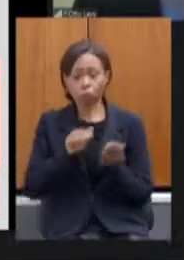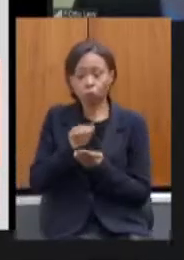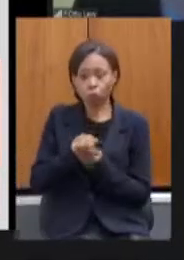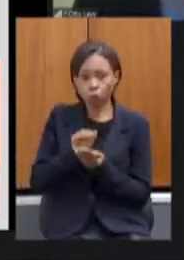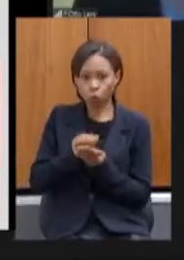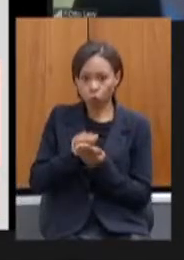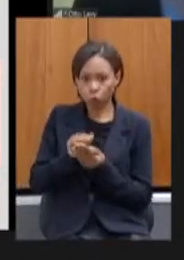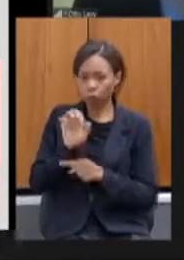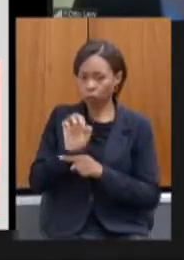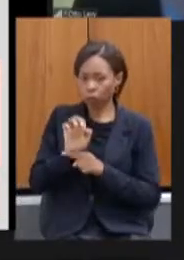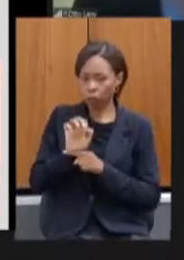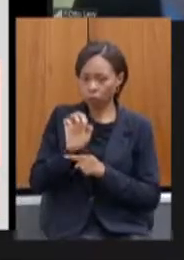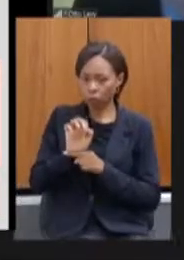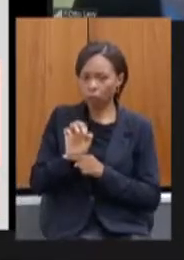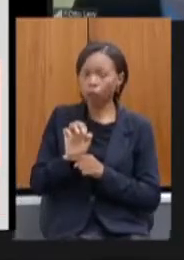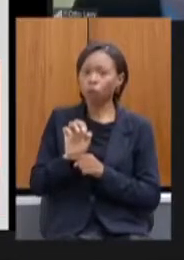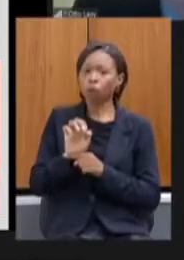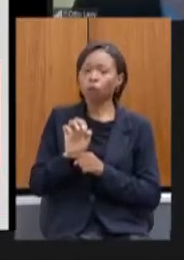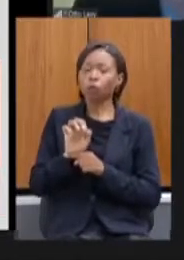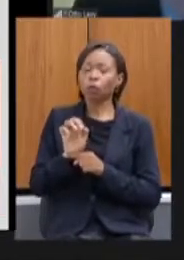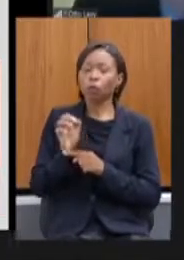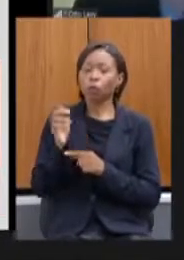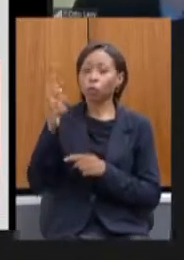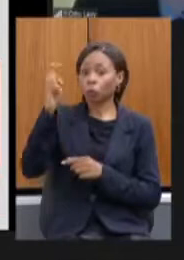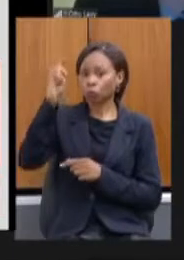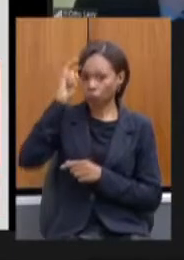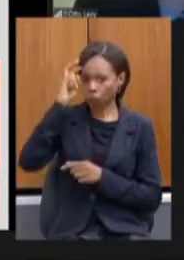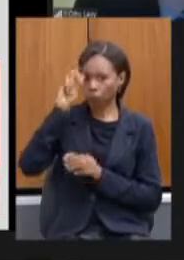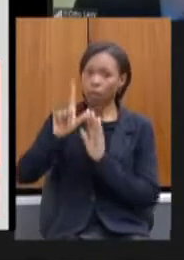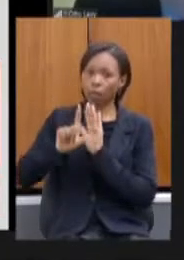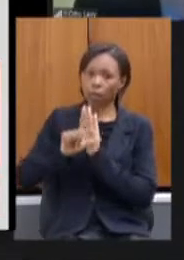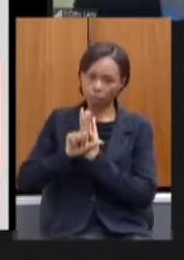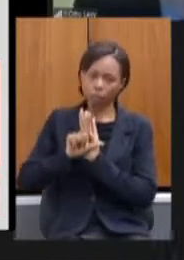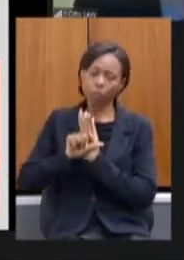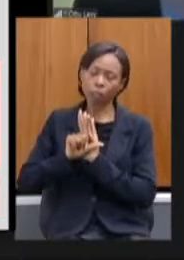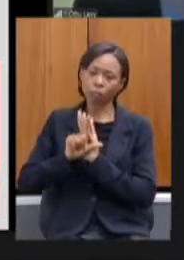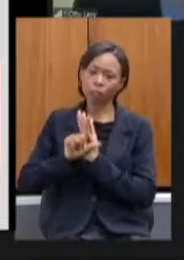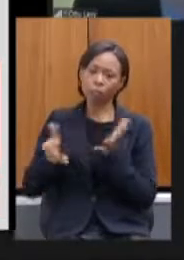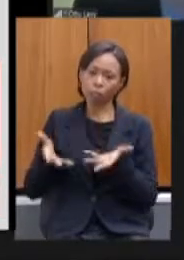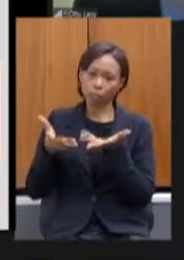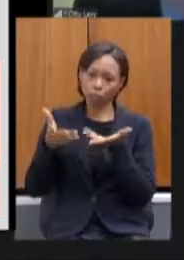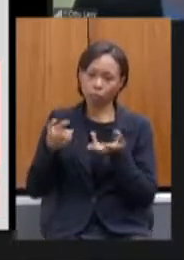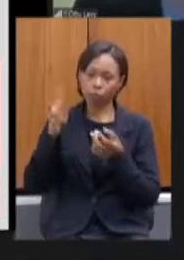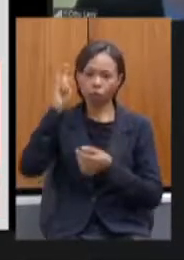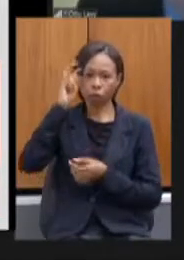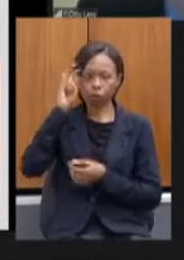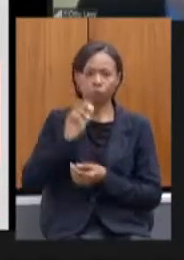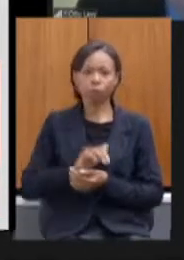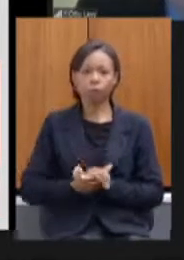lei estadual de incentivo à cultura saímos de 216 para 964